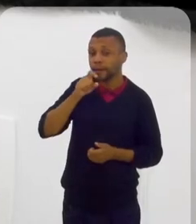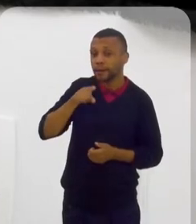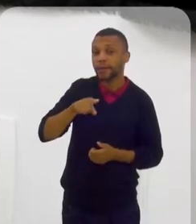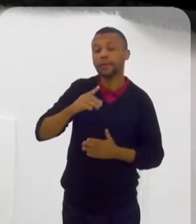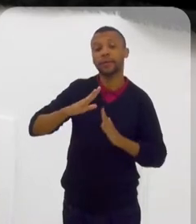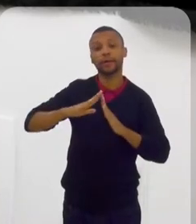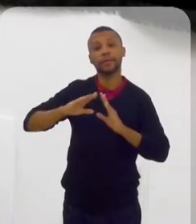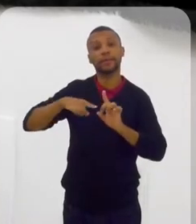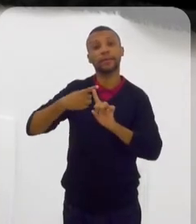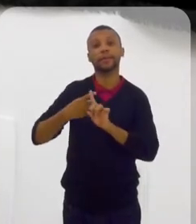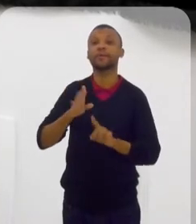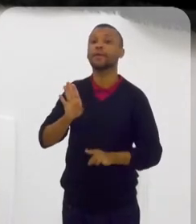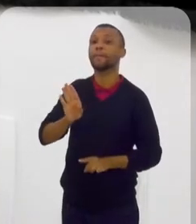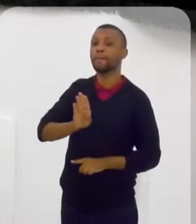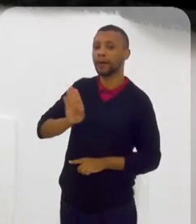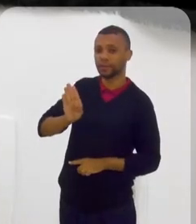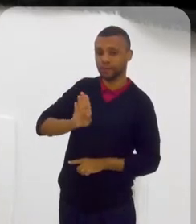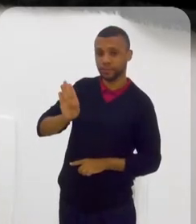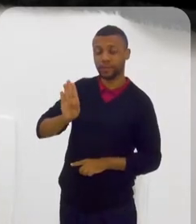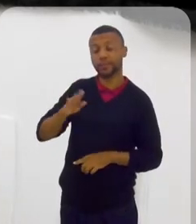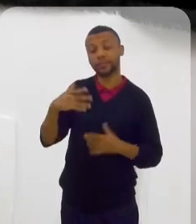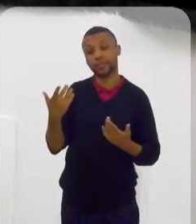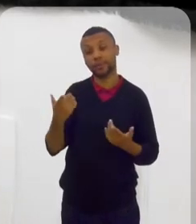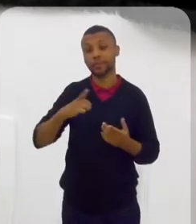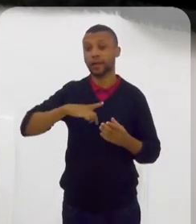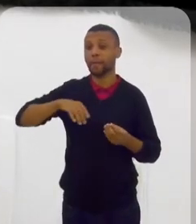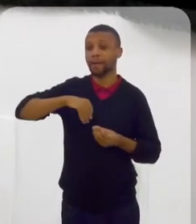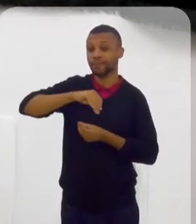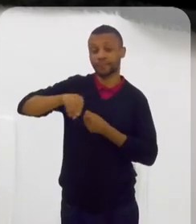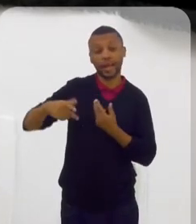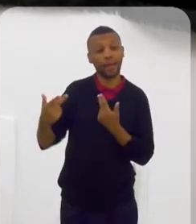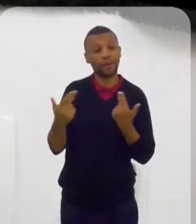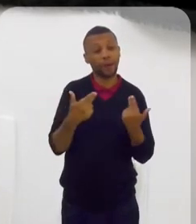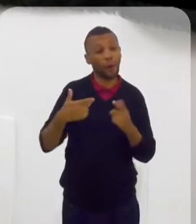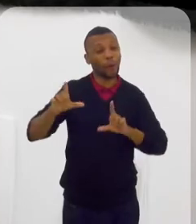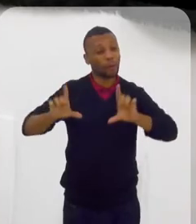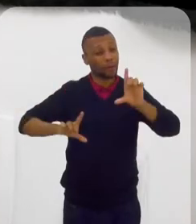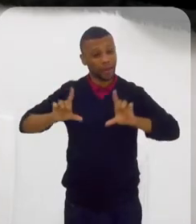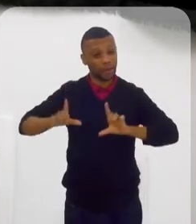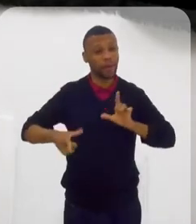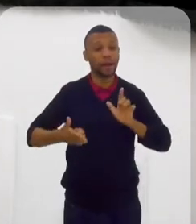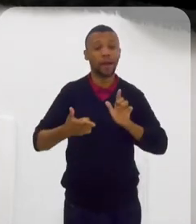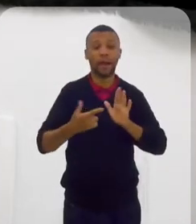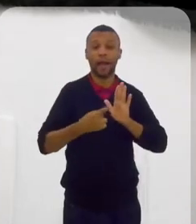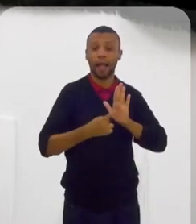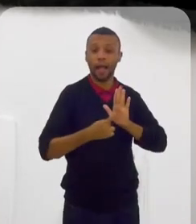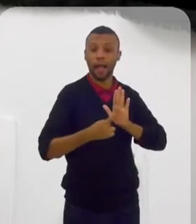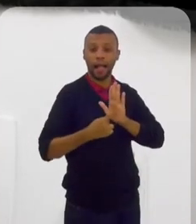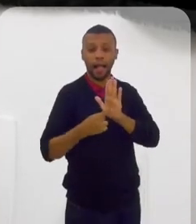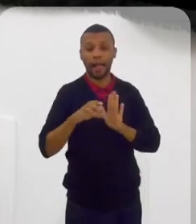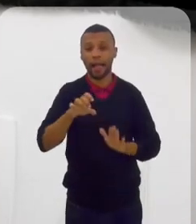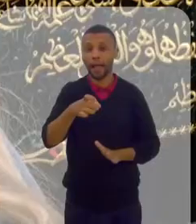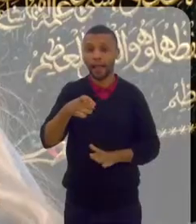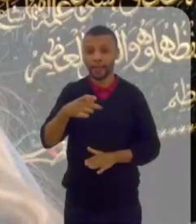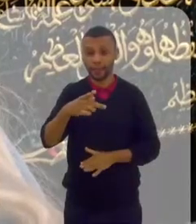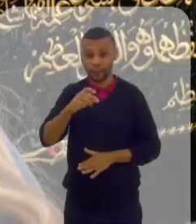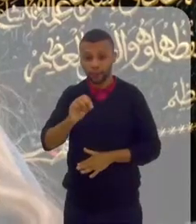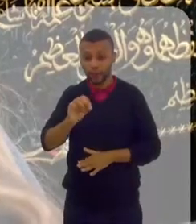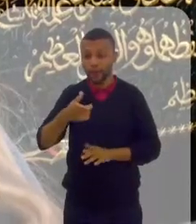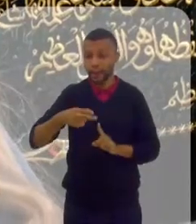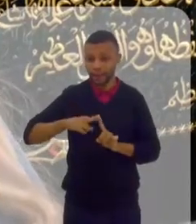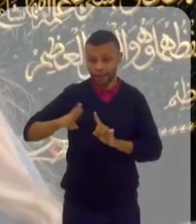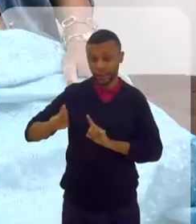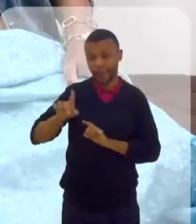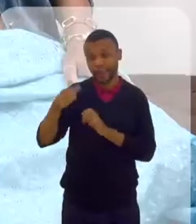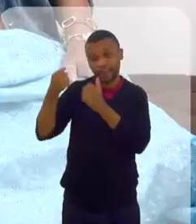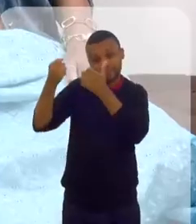né? Então, assim, a gente tem uma mistura dentro de casa. É quase uma espo religião, né? Exatamente, é. Se eu falar mais um pouquinho, você vai ver que é